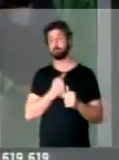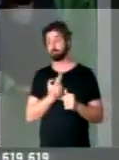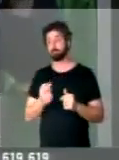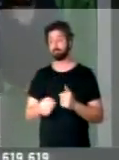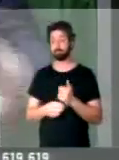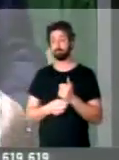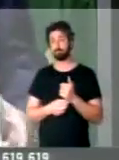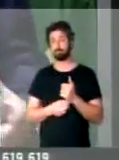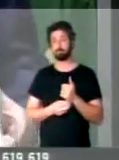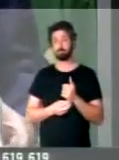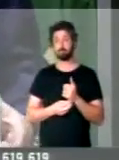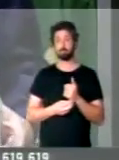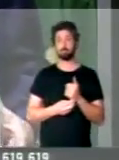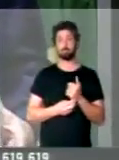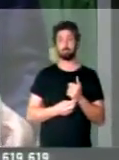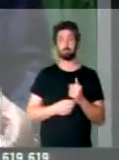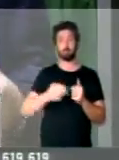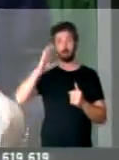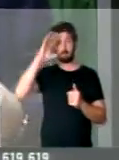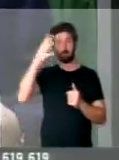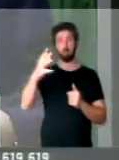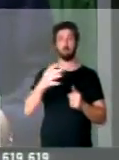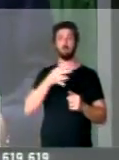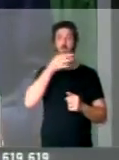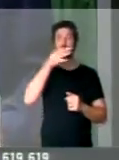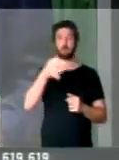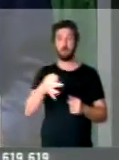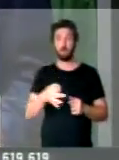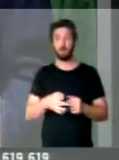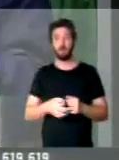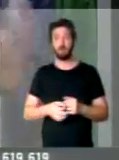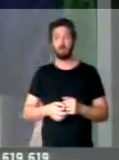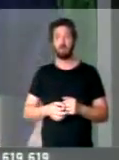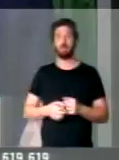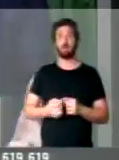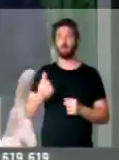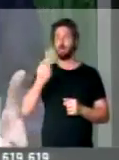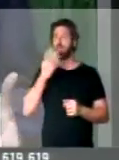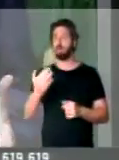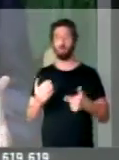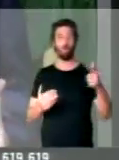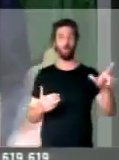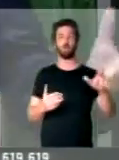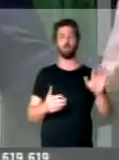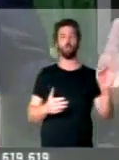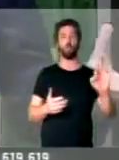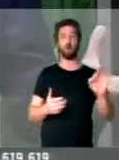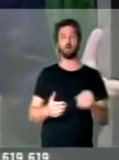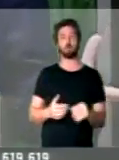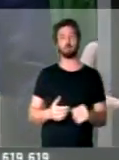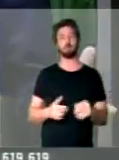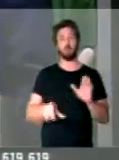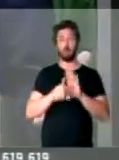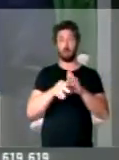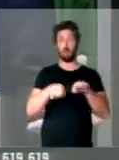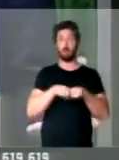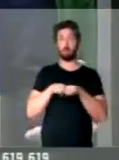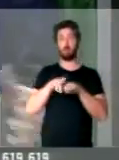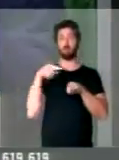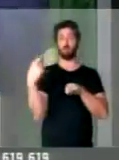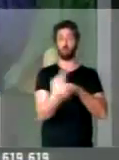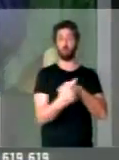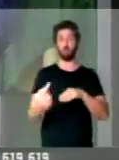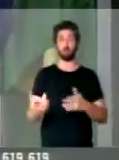definirmos posições para uns e não para outros. A lei tem que ser igual para todos.